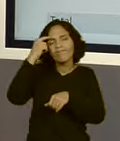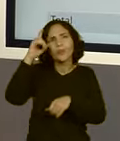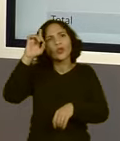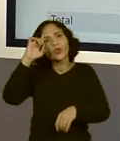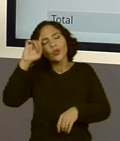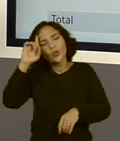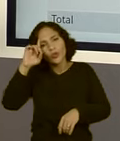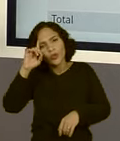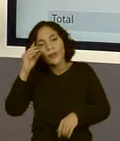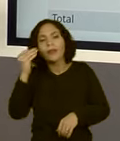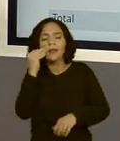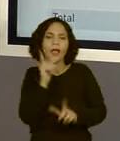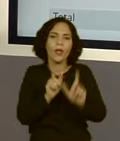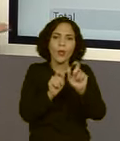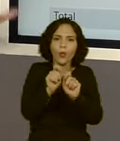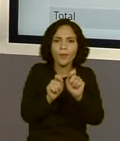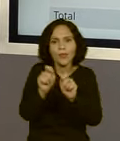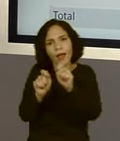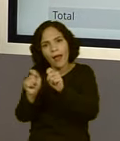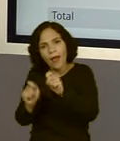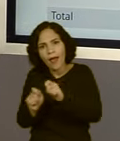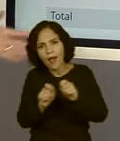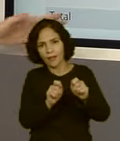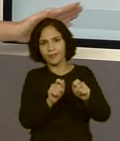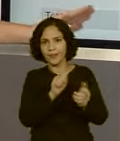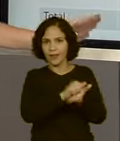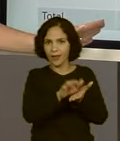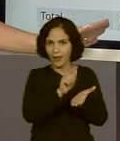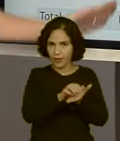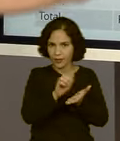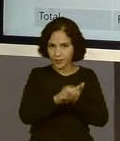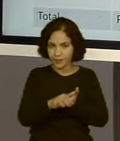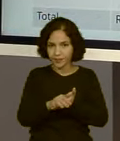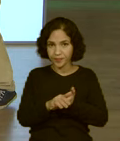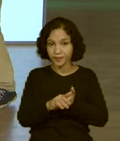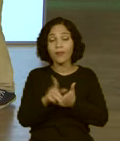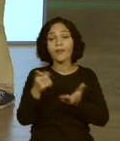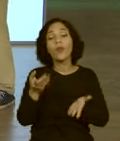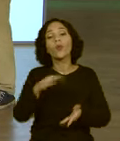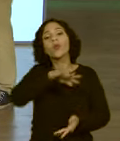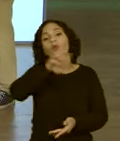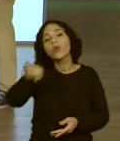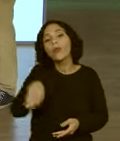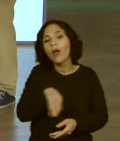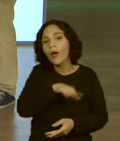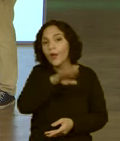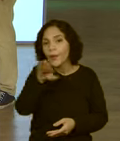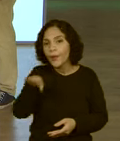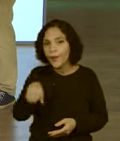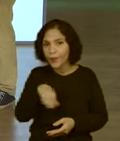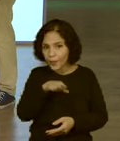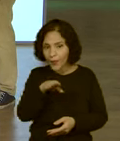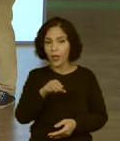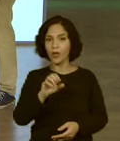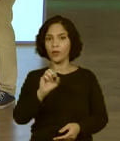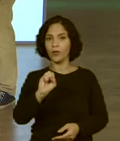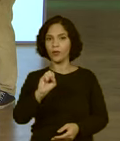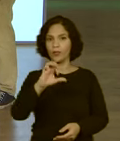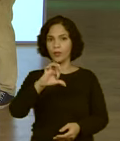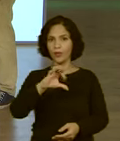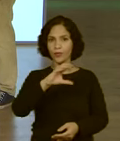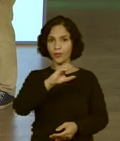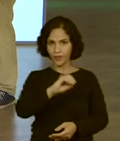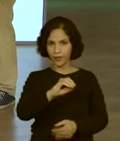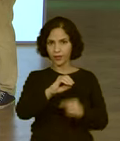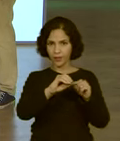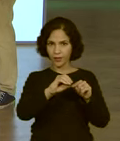a dia, justamente para reduzir esses gastos. E aí, no total de R$ 890,00,